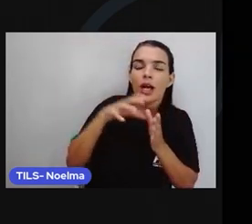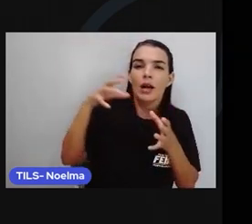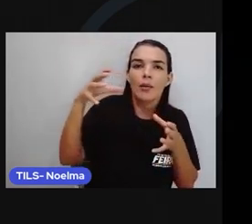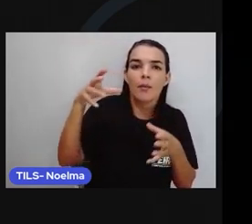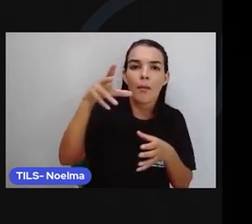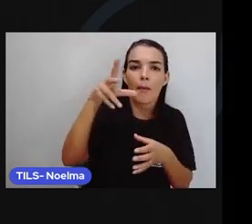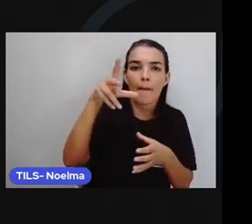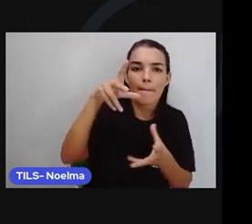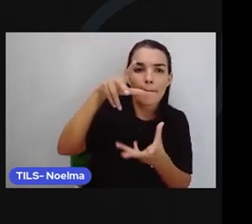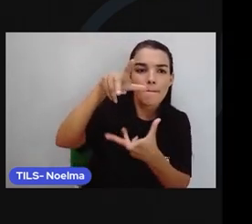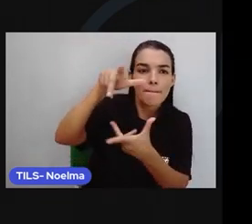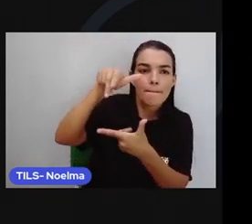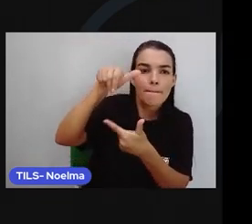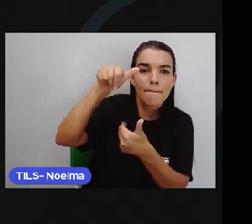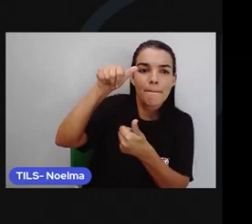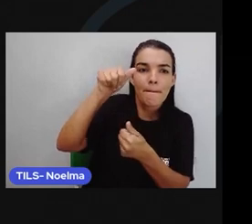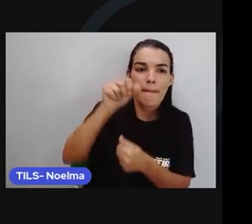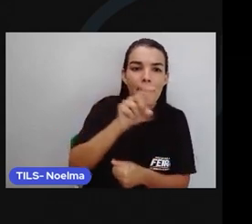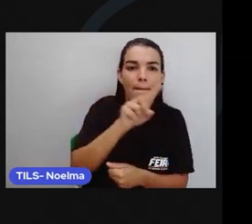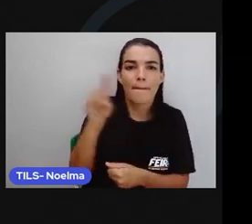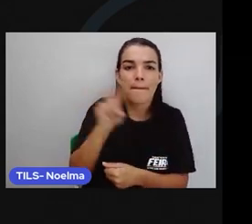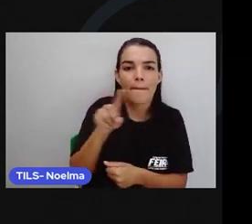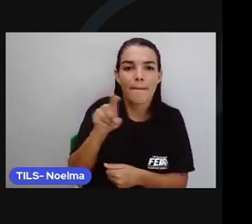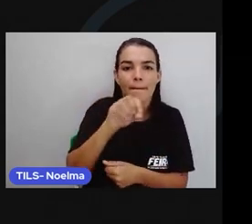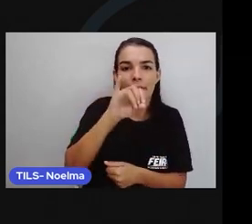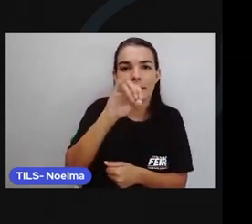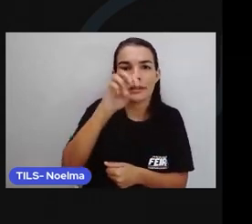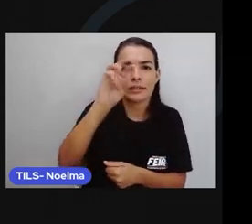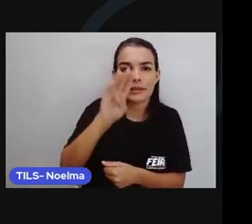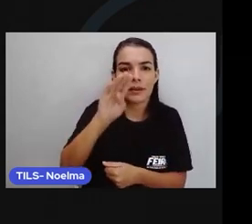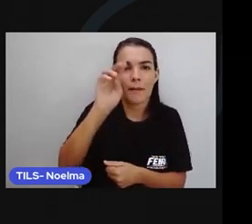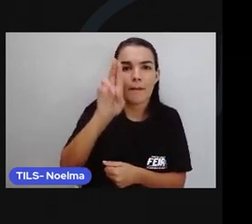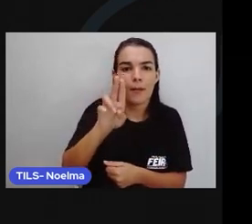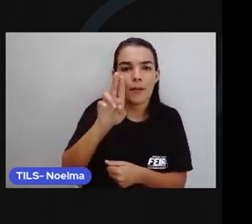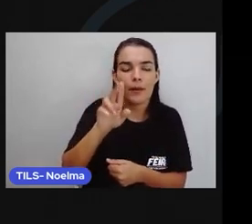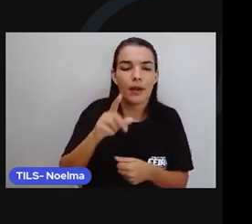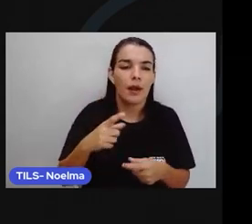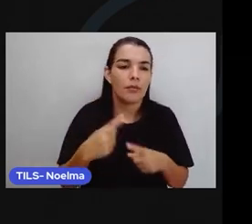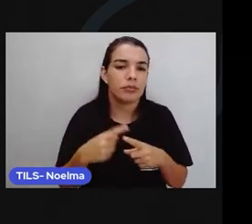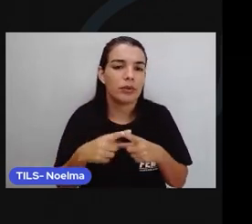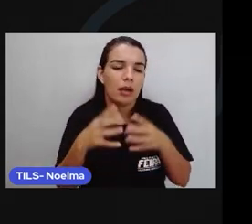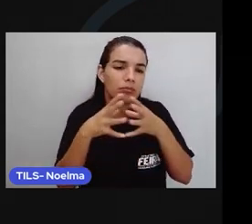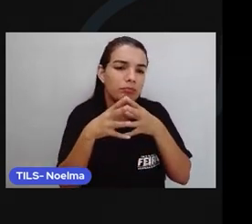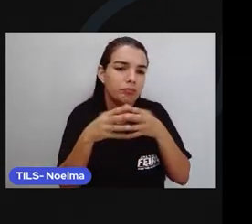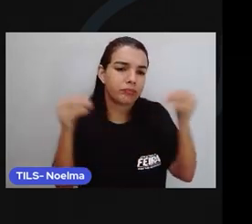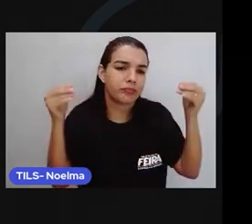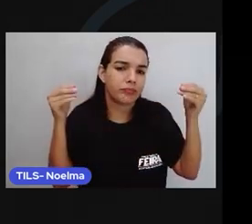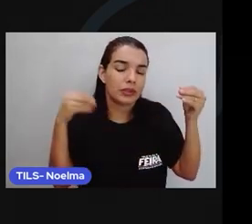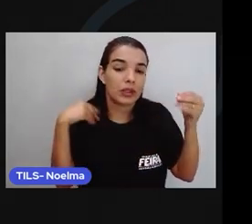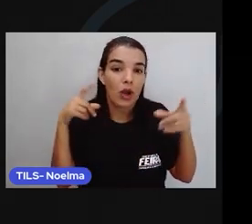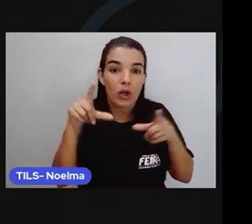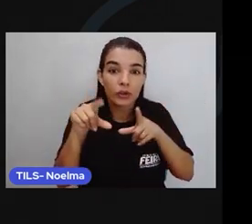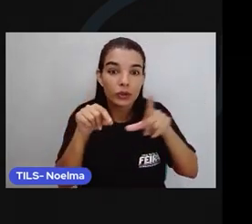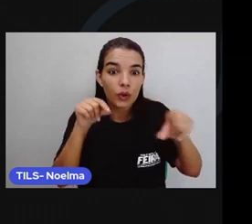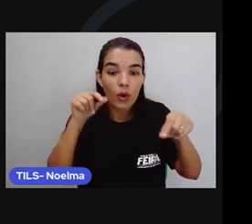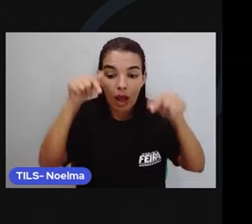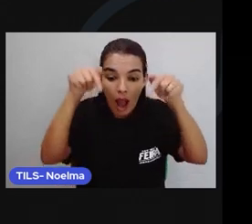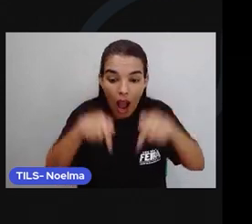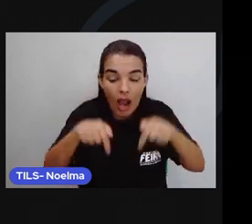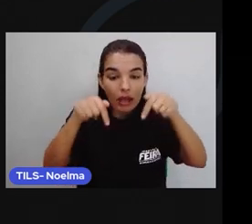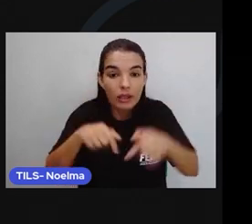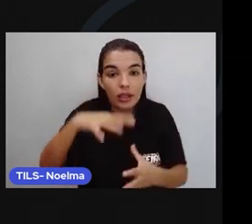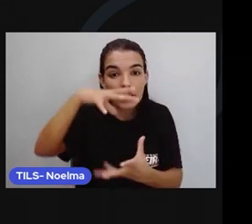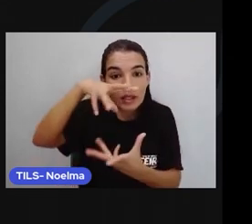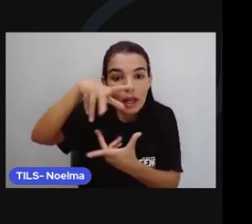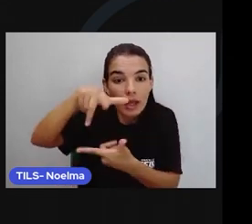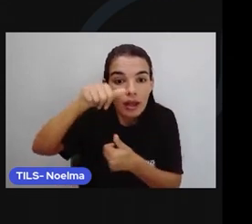muuuito tempo Nossa terra virou pó E desintegrou Então escolhemos este lugar Pra morar